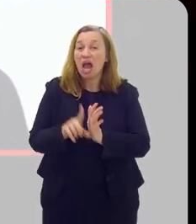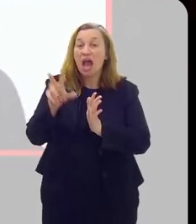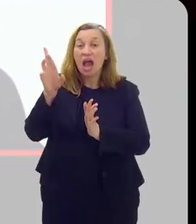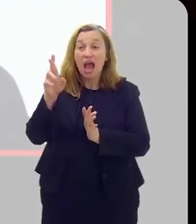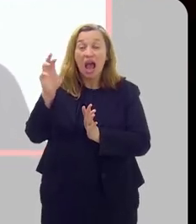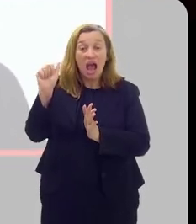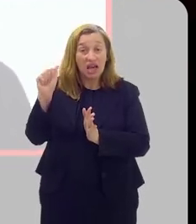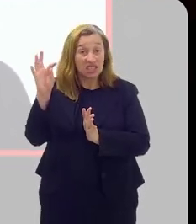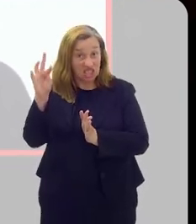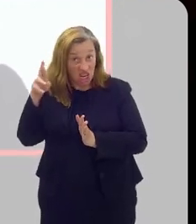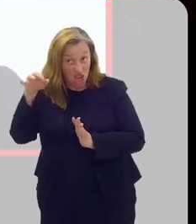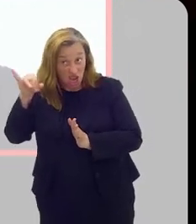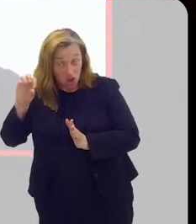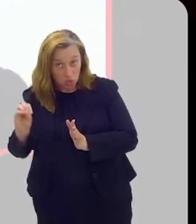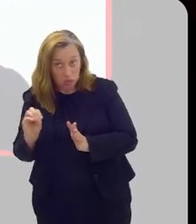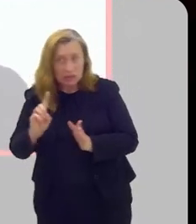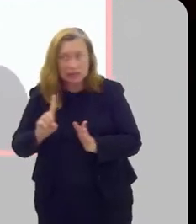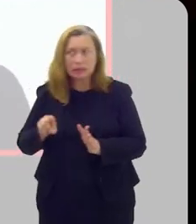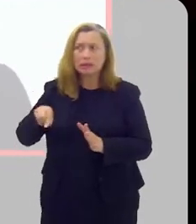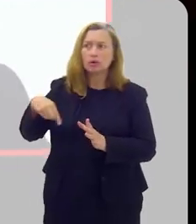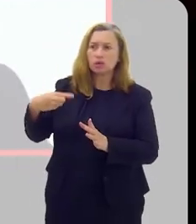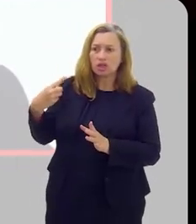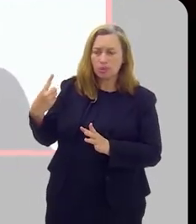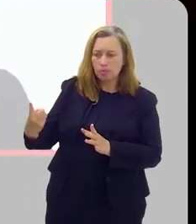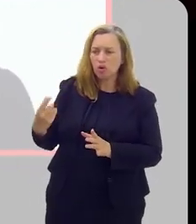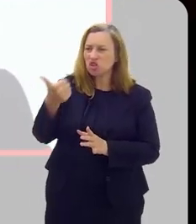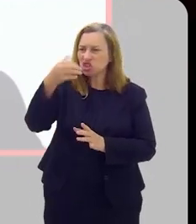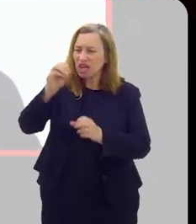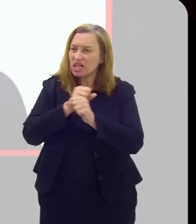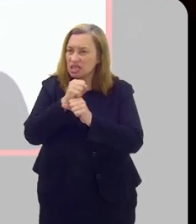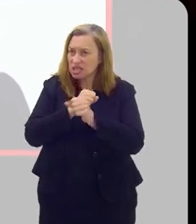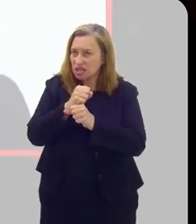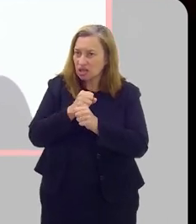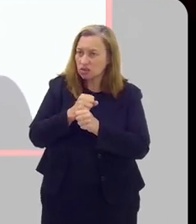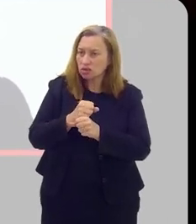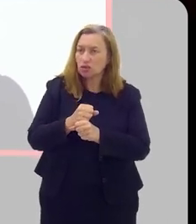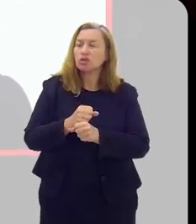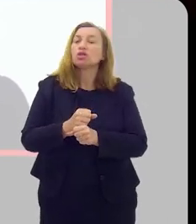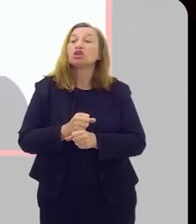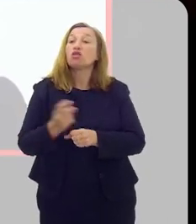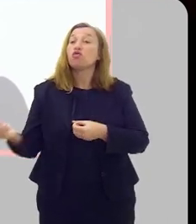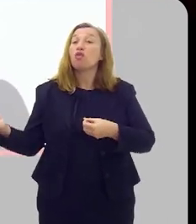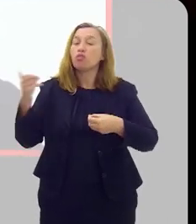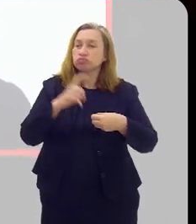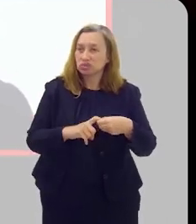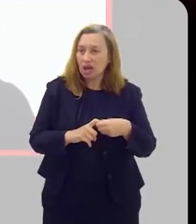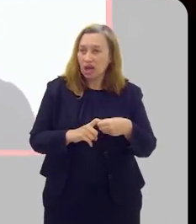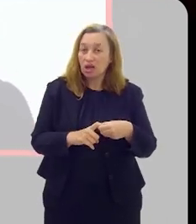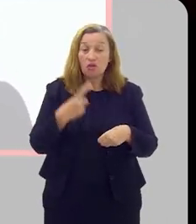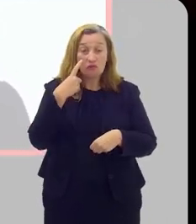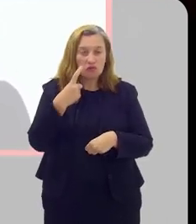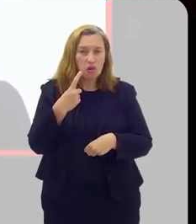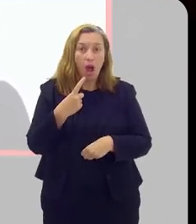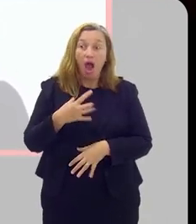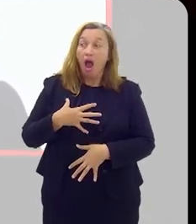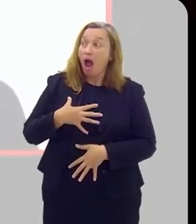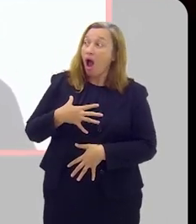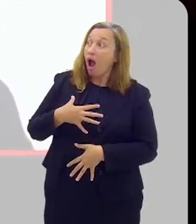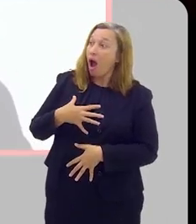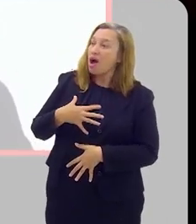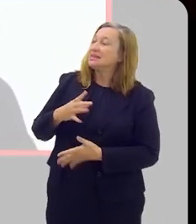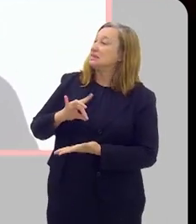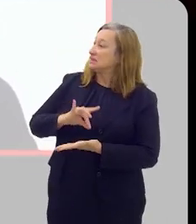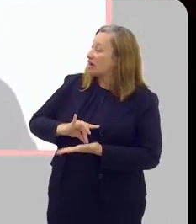rastreio. Uma década depois, os próprios americanos que deram essa recomendação já voltaram atrás que viram falando assim,